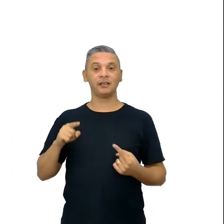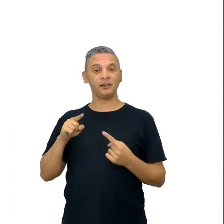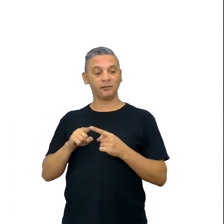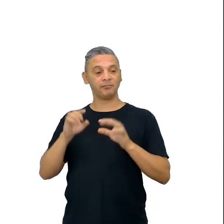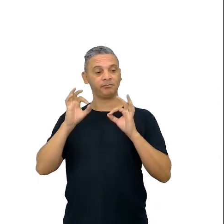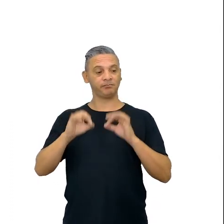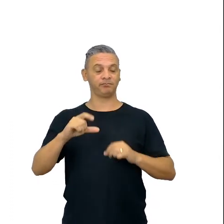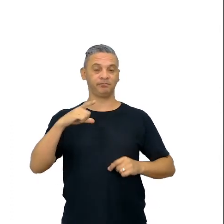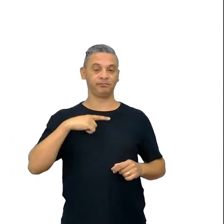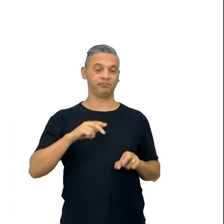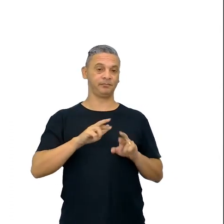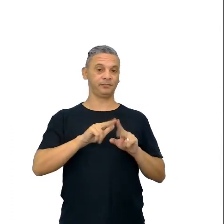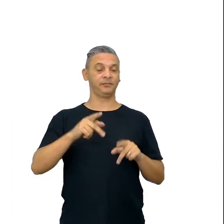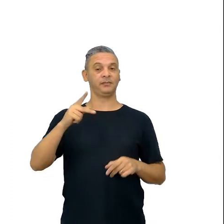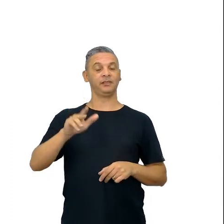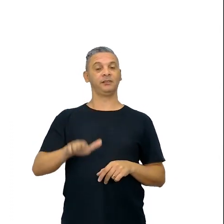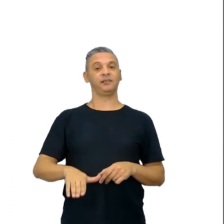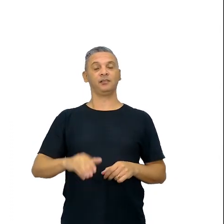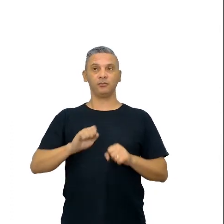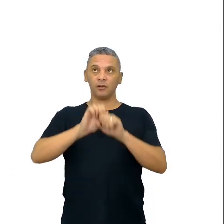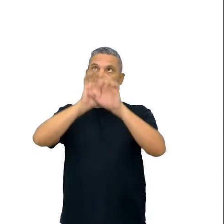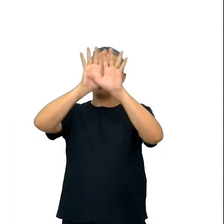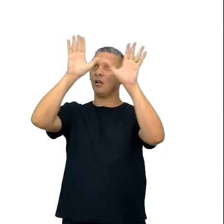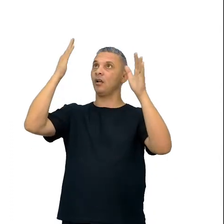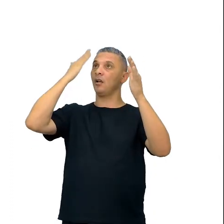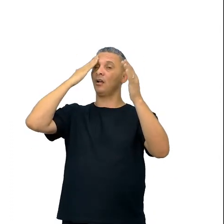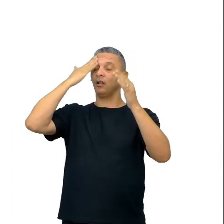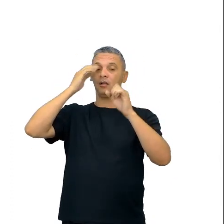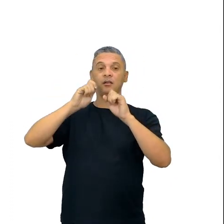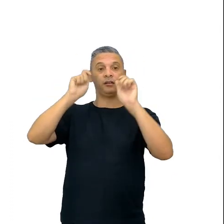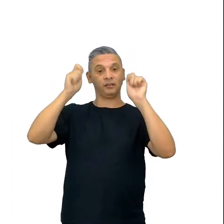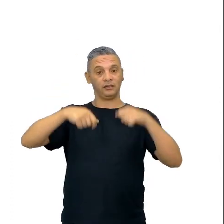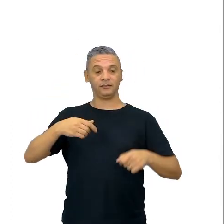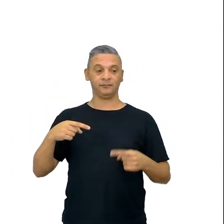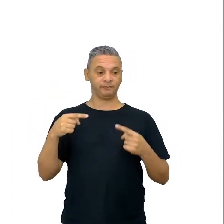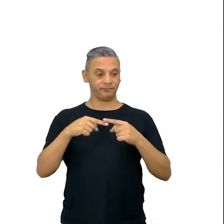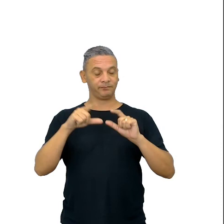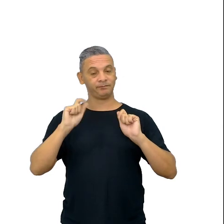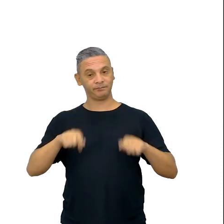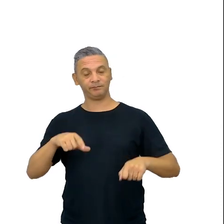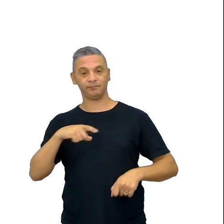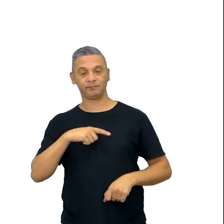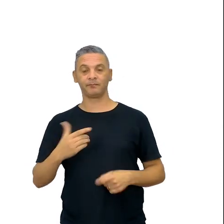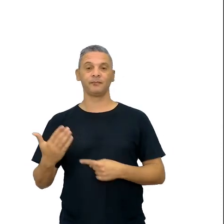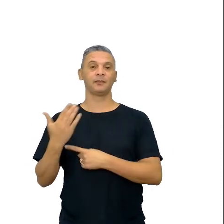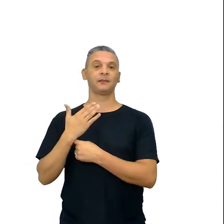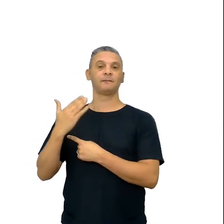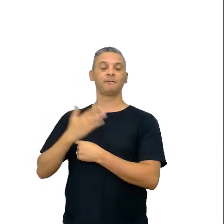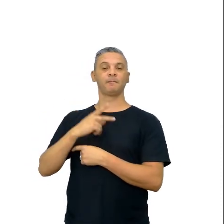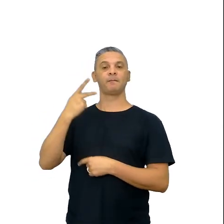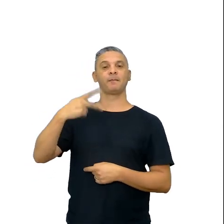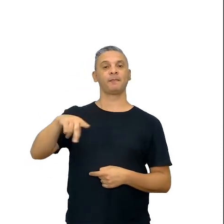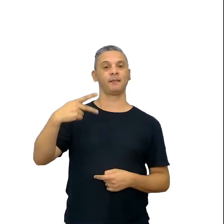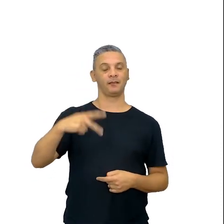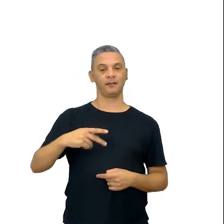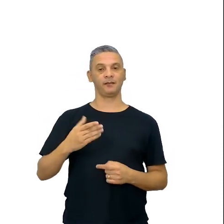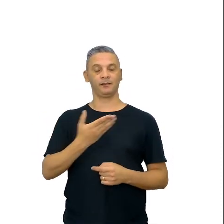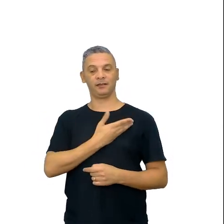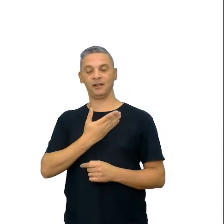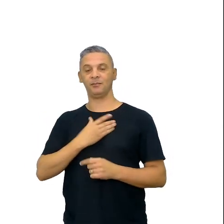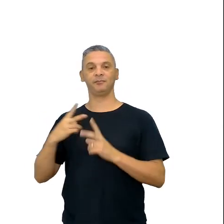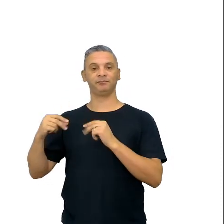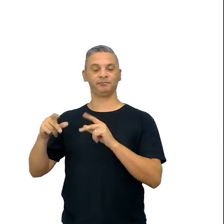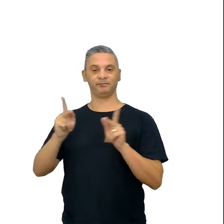uma outra maneira na cabeça da criança, então é importante que a gente tente isso e para isso você tem que pedir apoio do seu coordenador pedagógico,